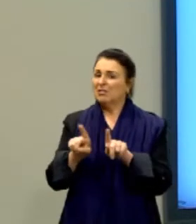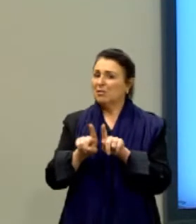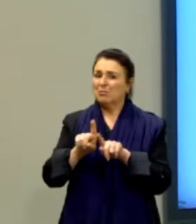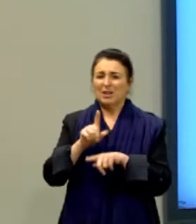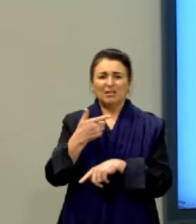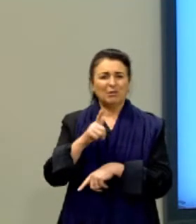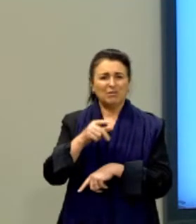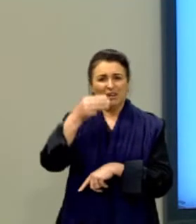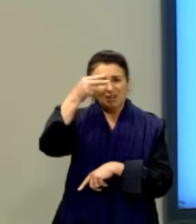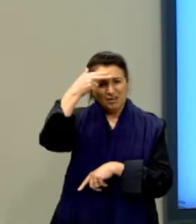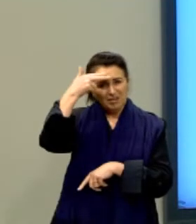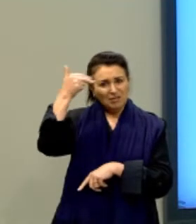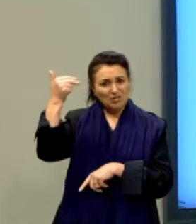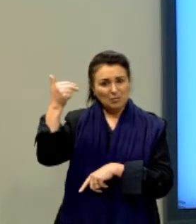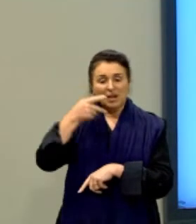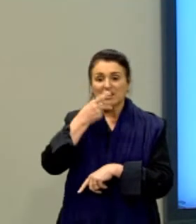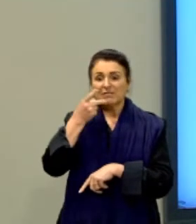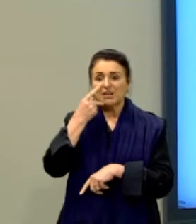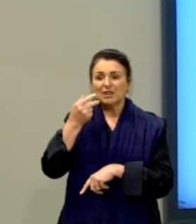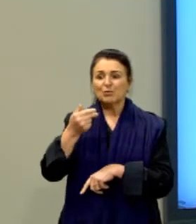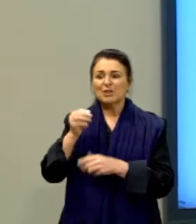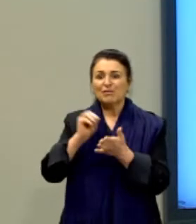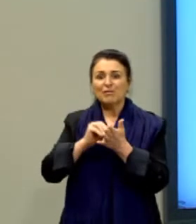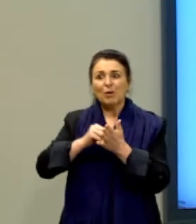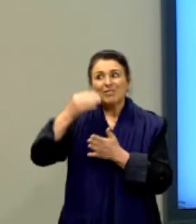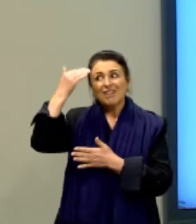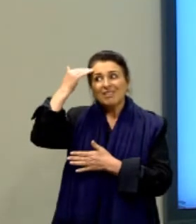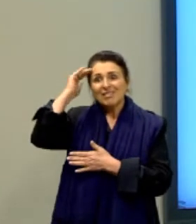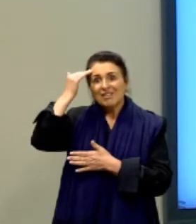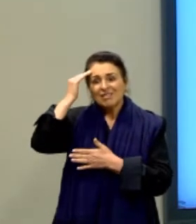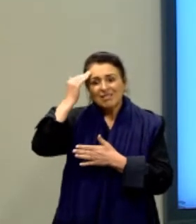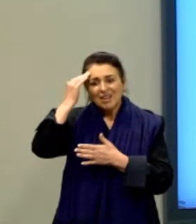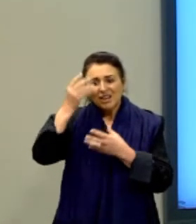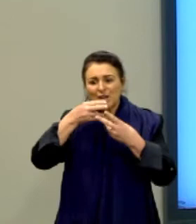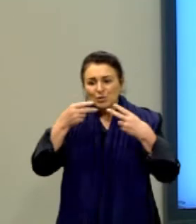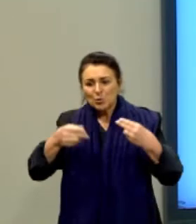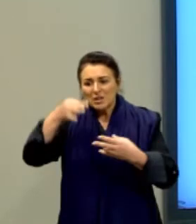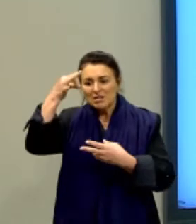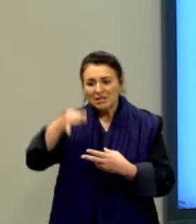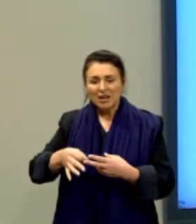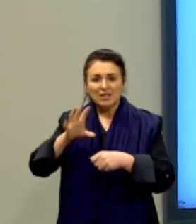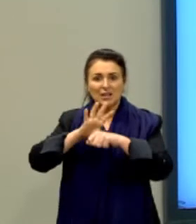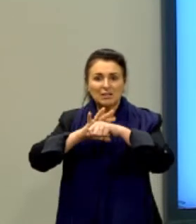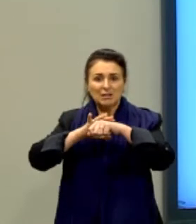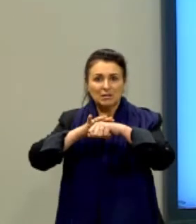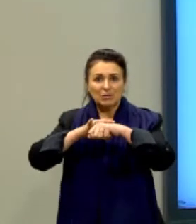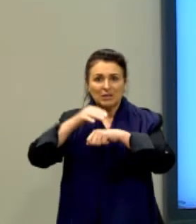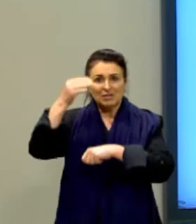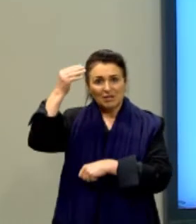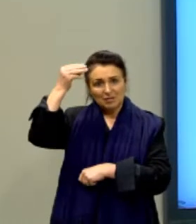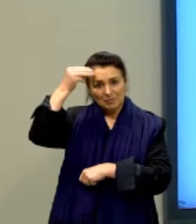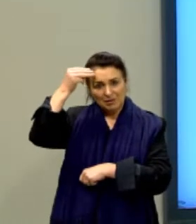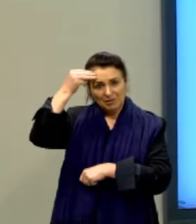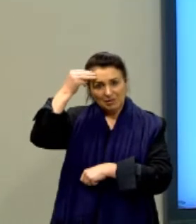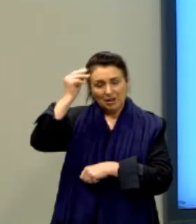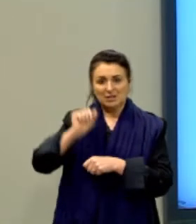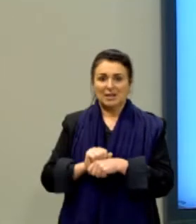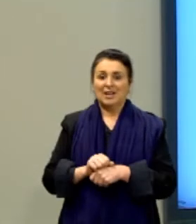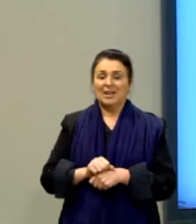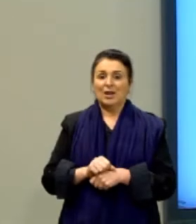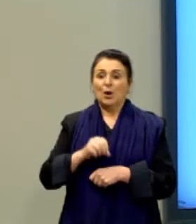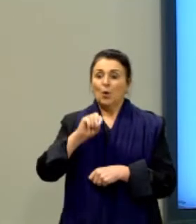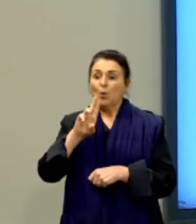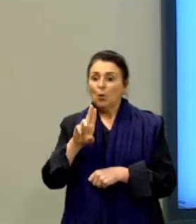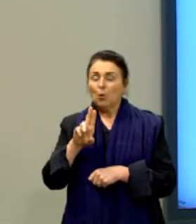de entendimento sobre as doenças mentais. Então, o que que faltou aqui? Ou ela abordar uma parte